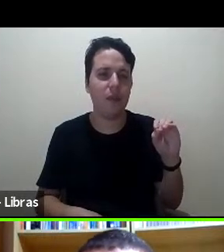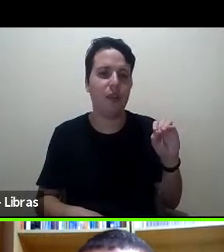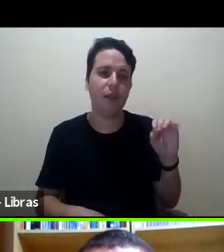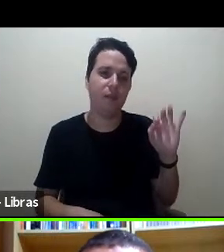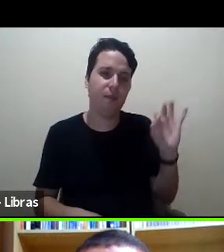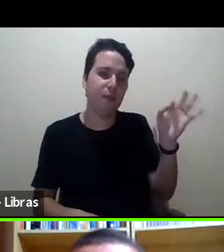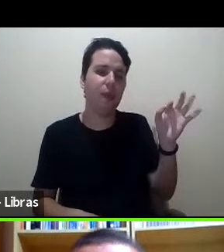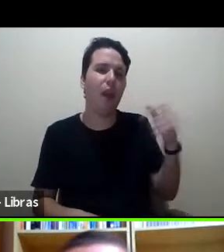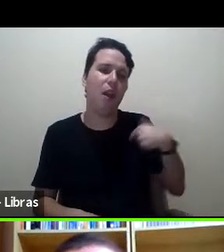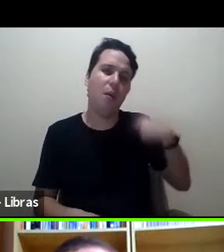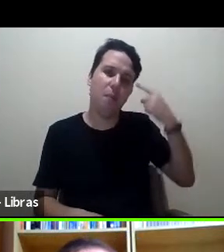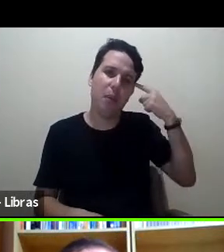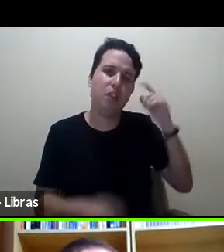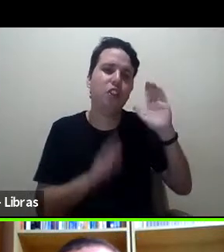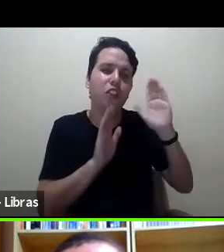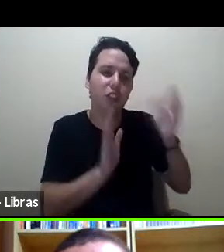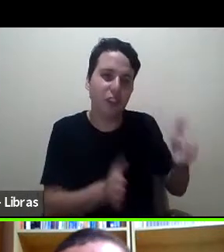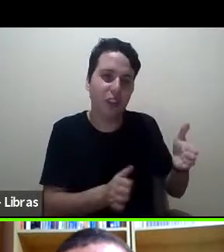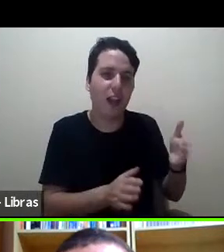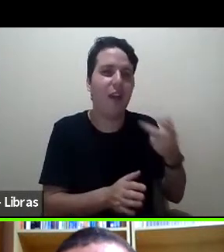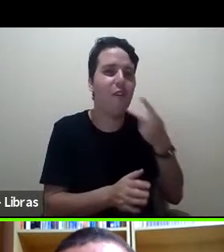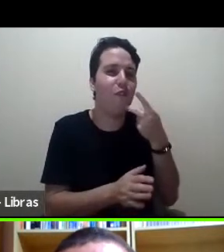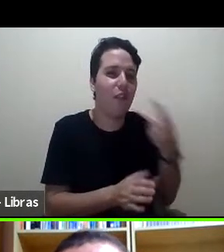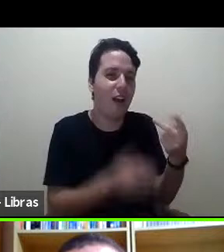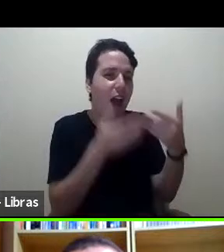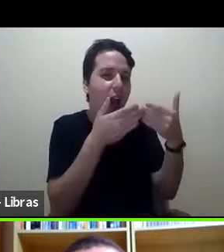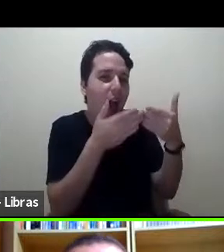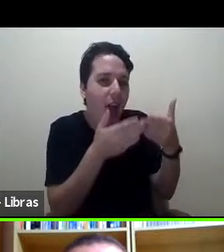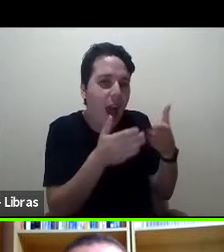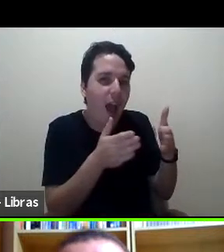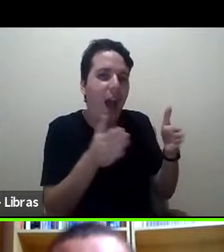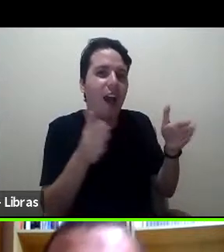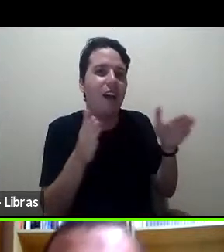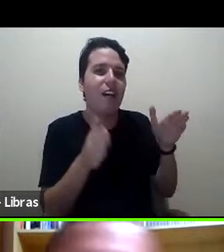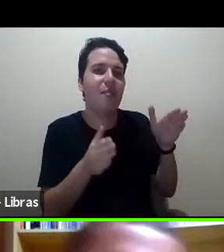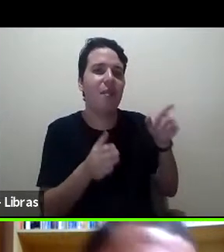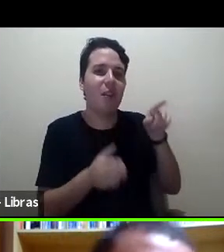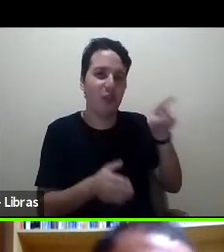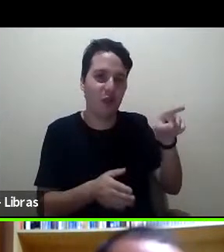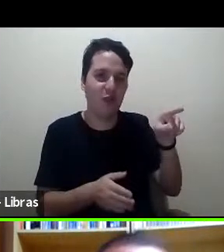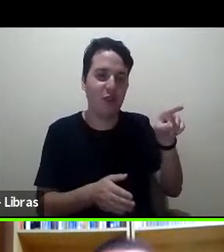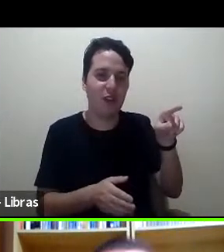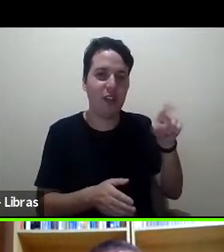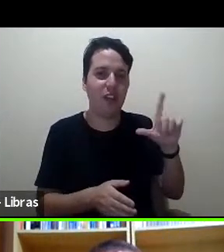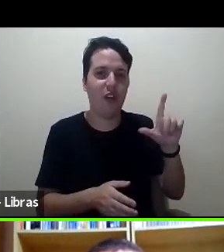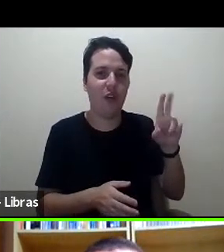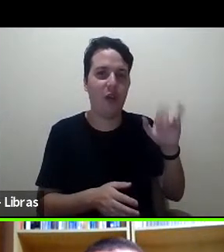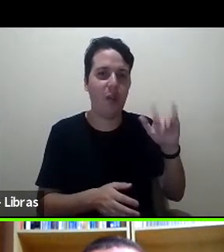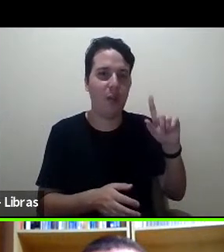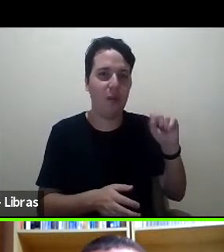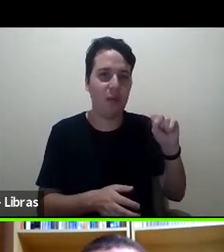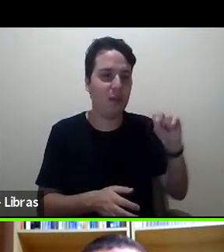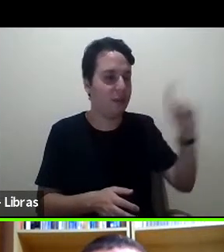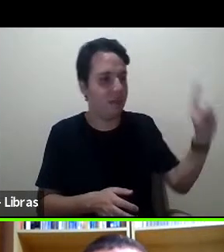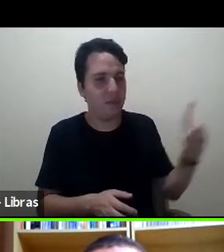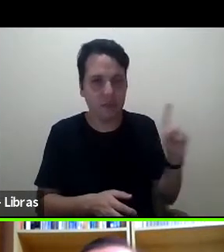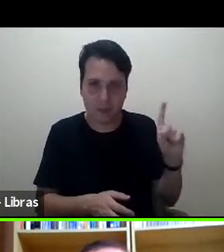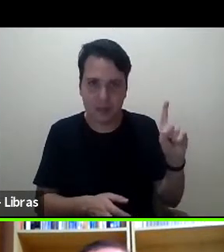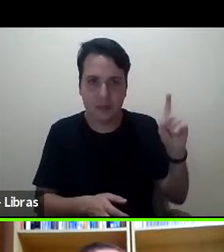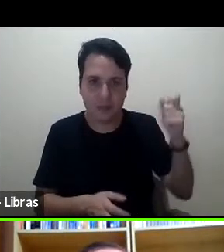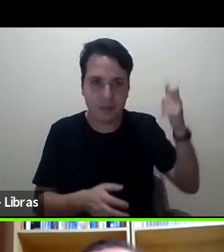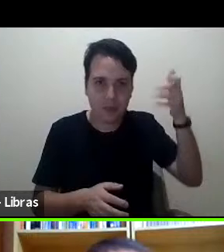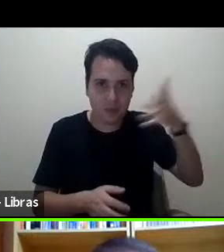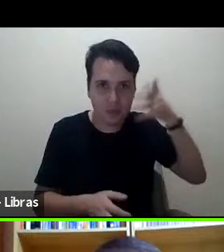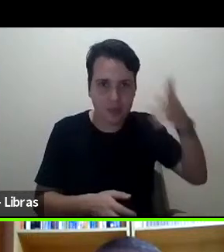penso que como ela já estava abrindo espaço para sua fala, penso que Gandim